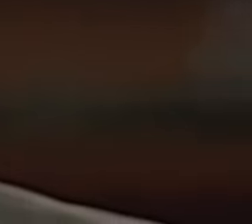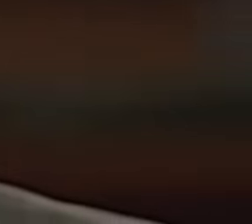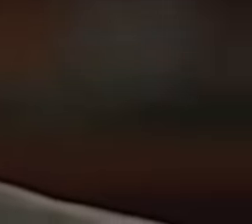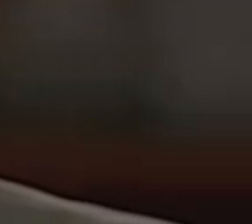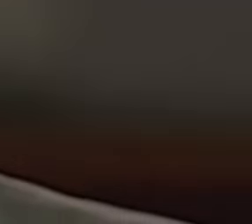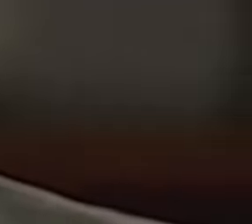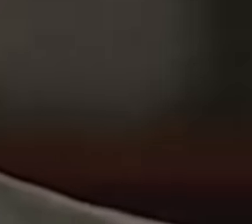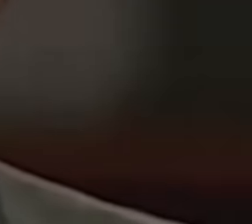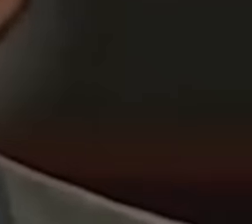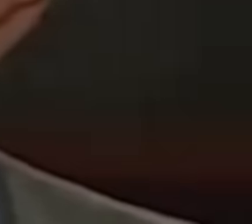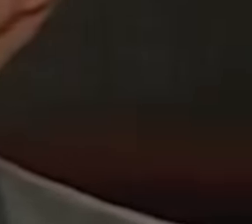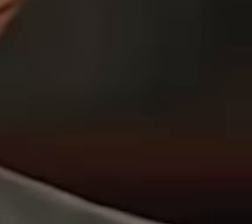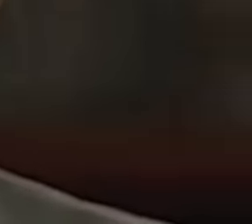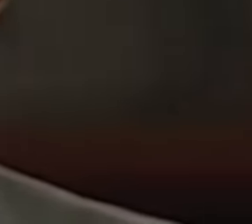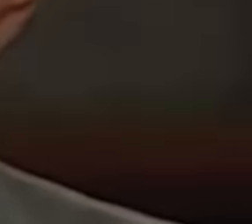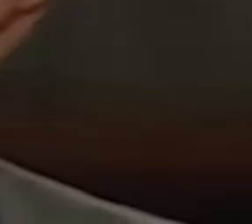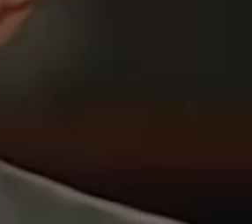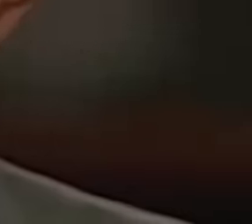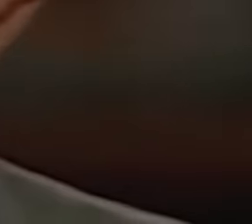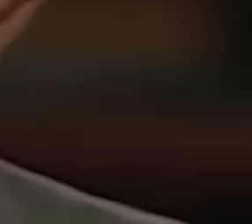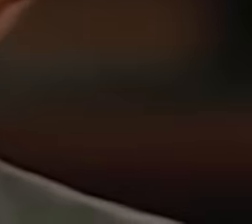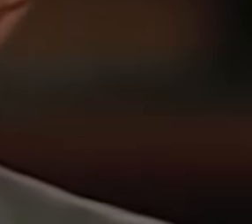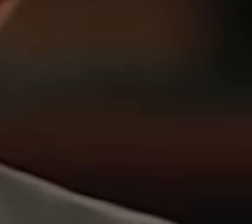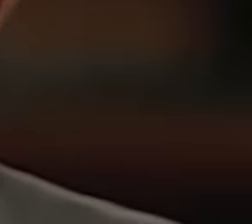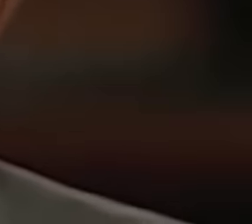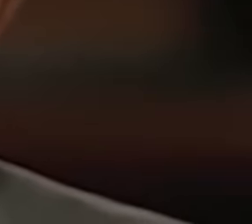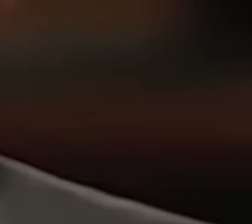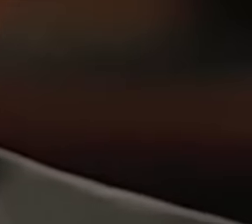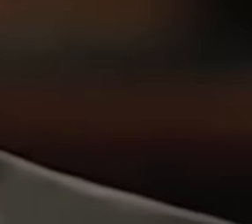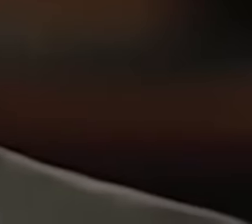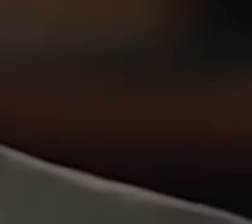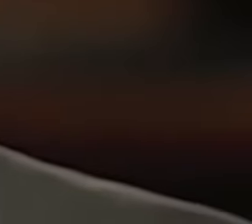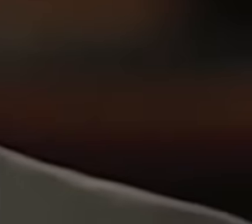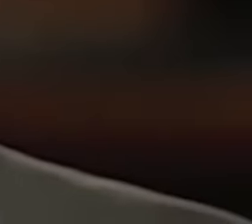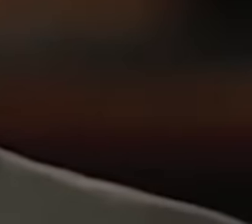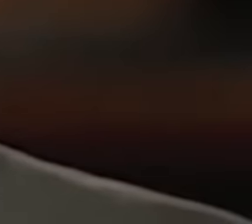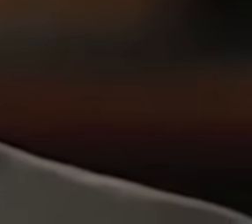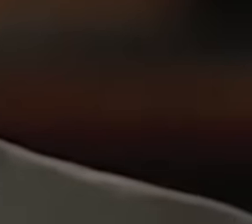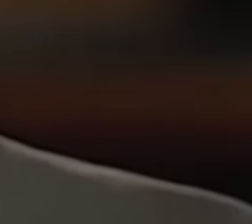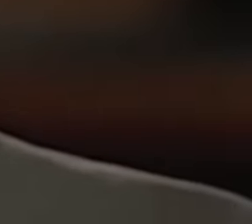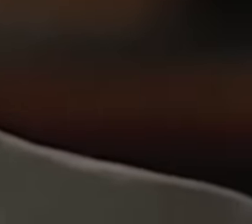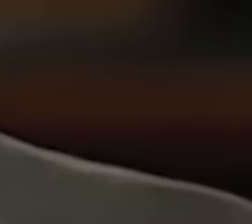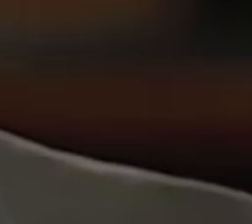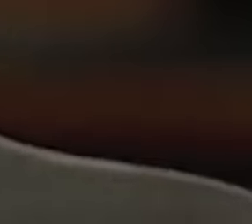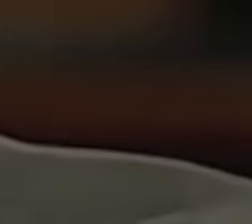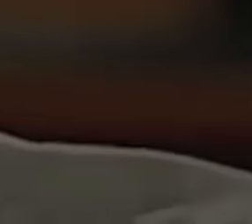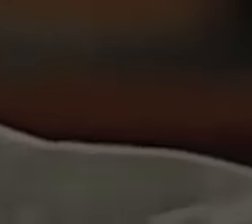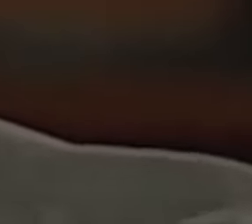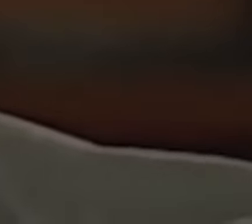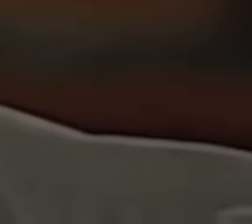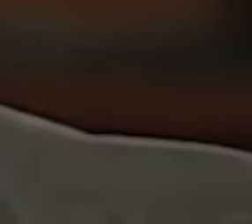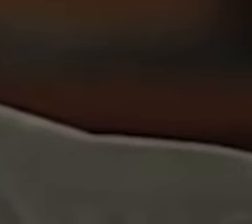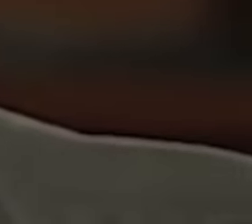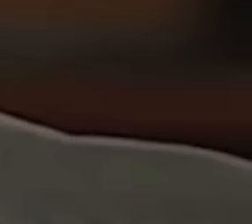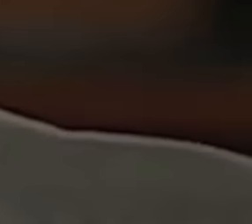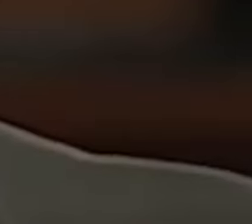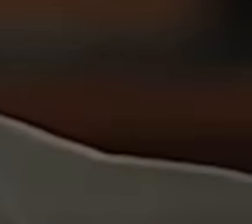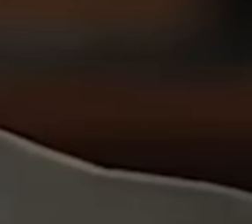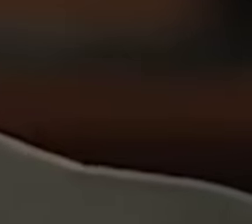pouquíssimas coisas que nos permitam subjetivamente de mudar tanto quanto o amor primeiro porque quando